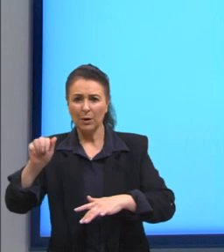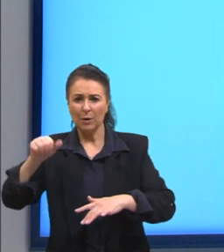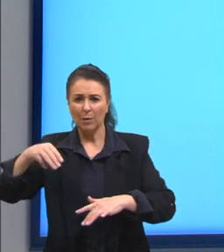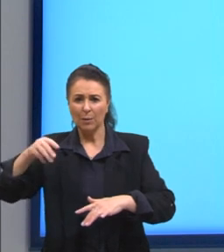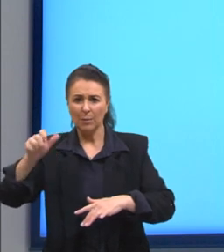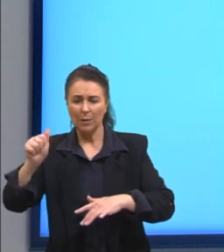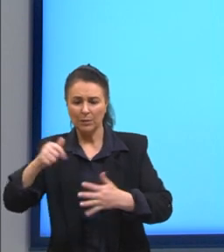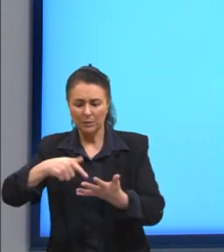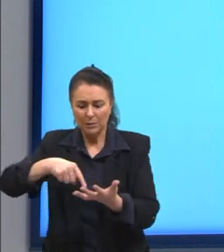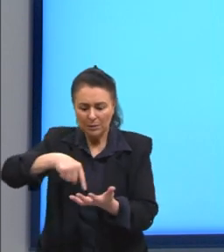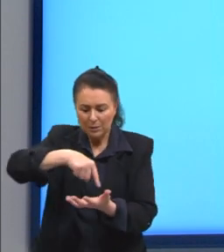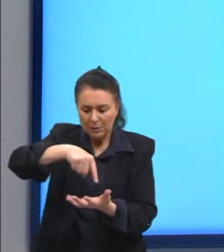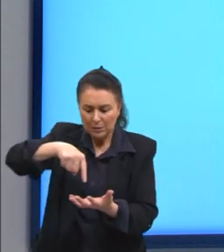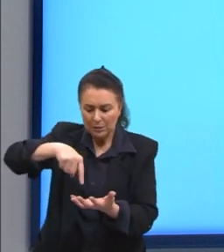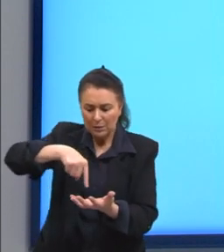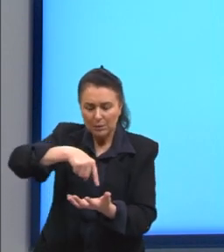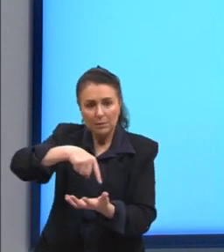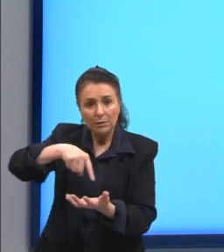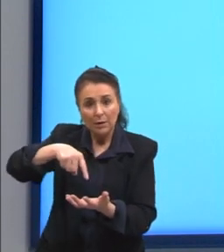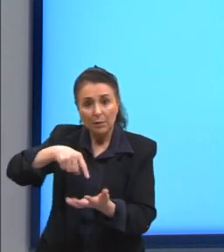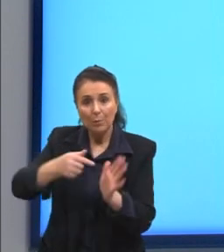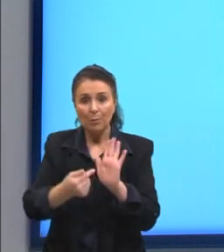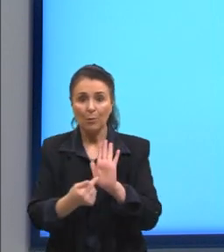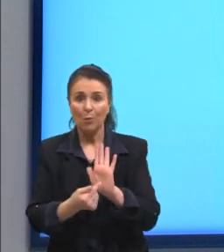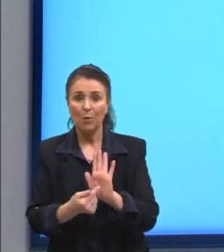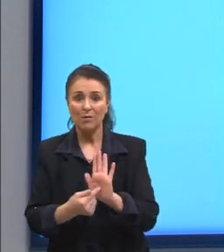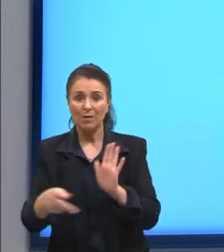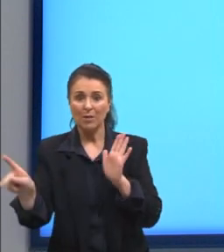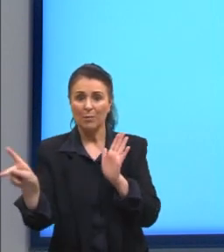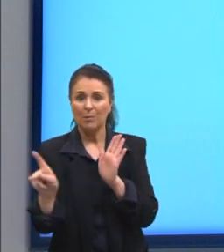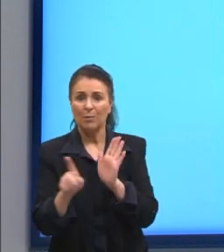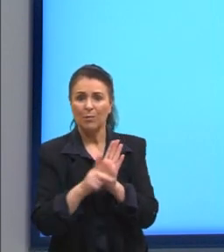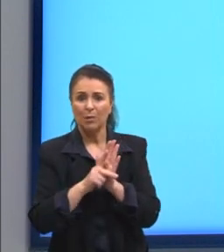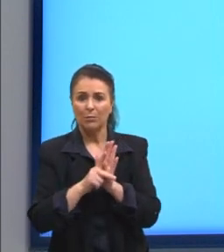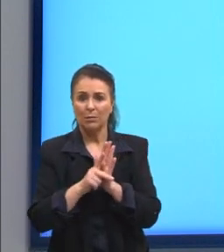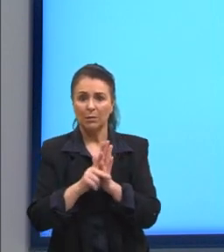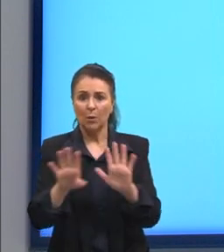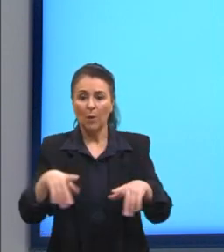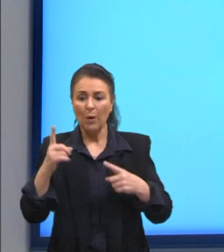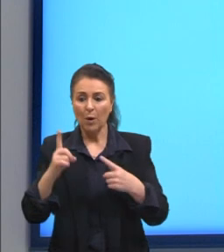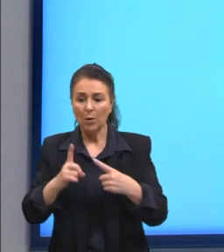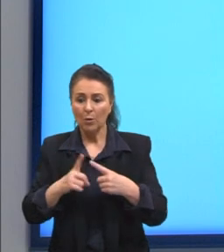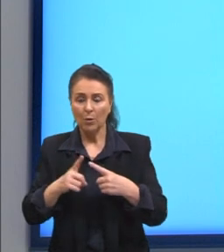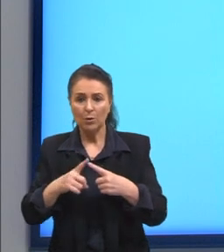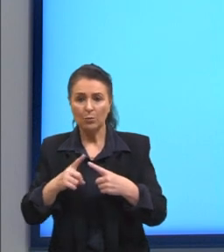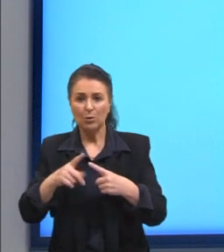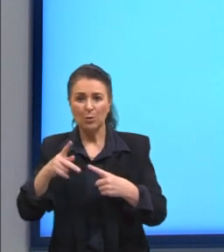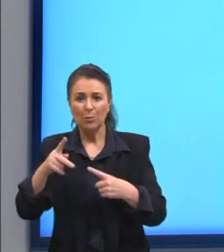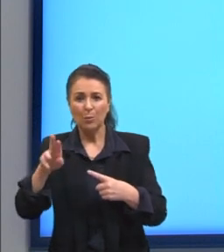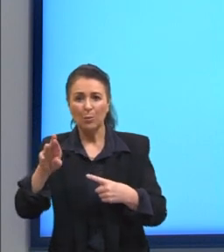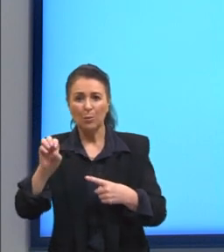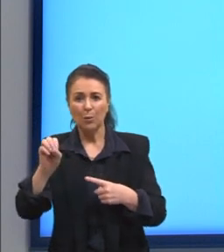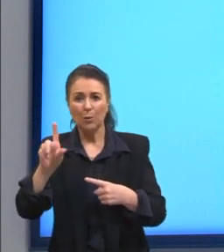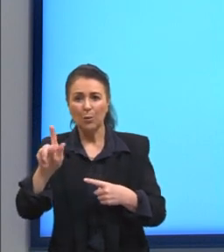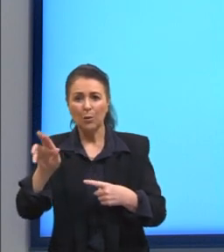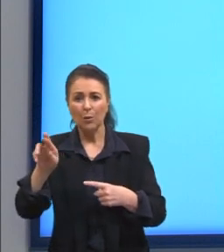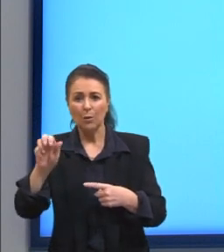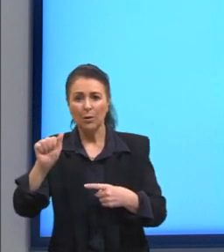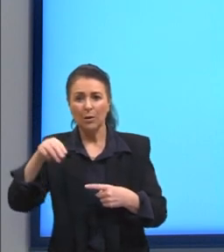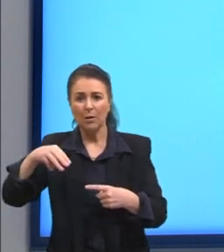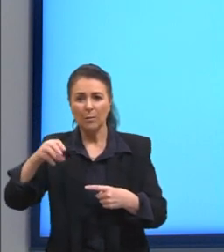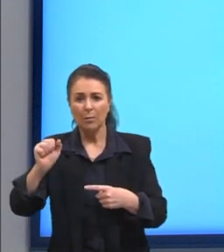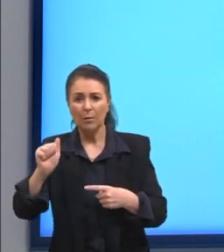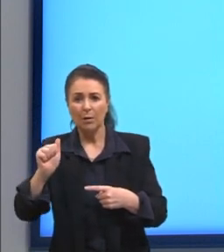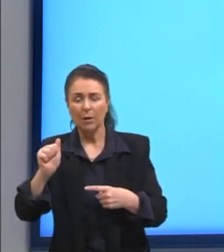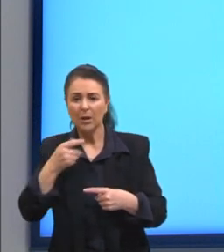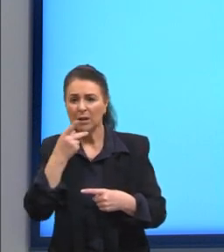estão especificando que tipo de programa aqui a gente está falando. Então, está sendo